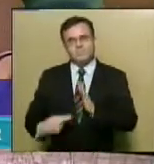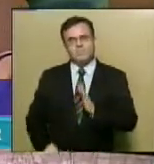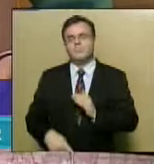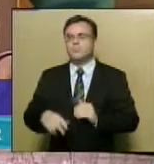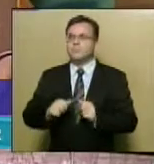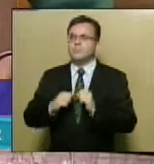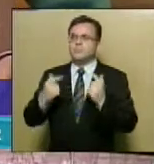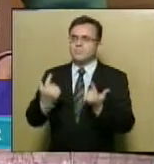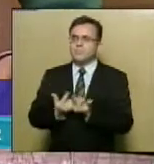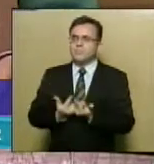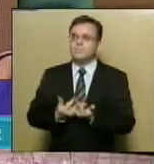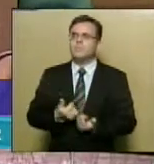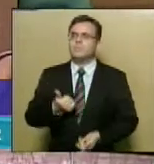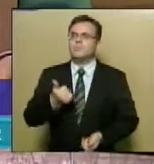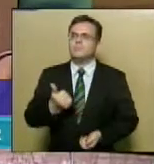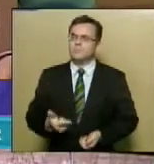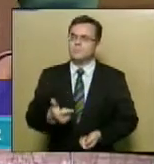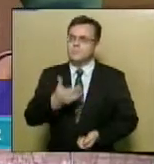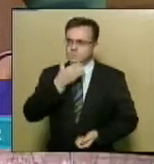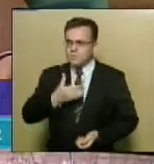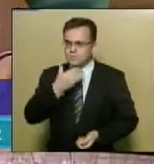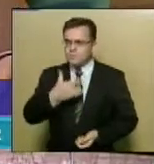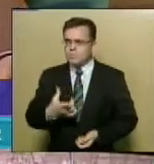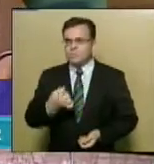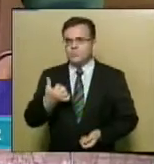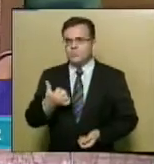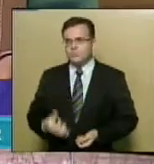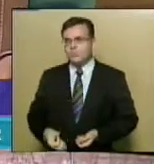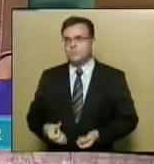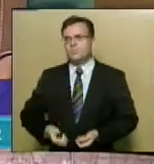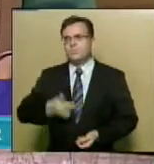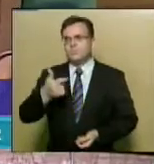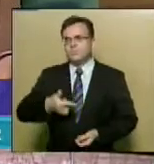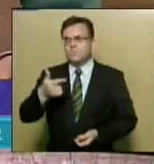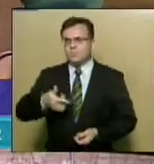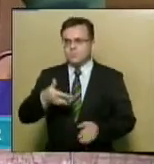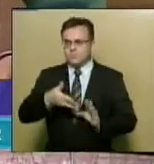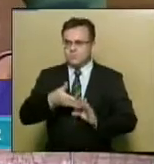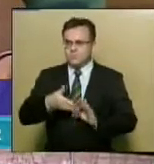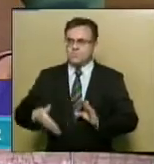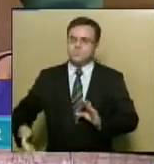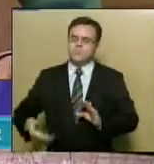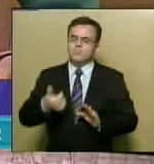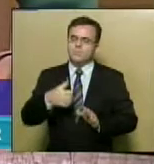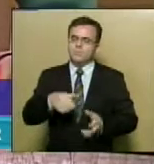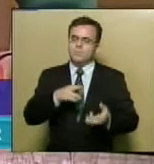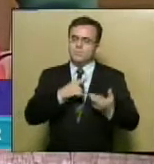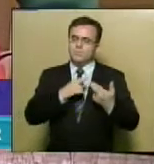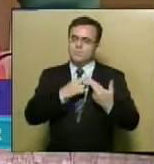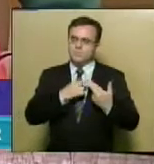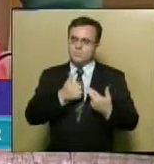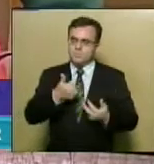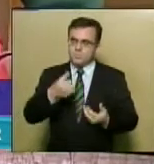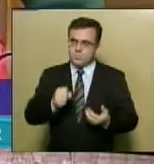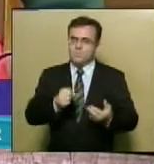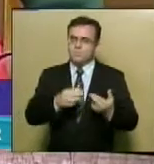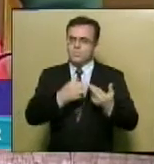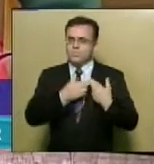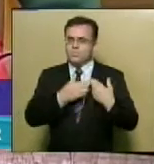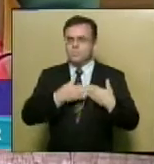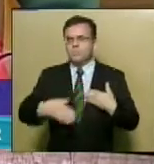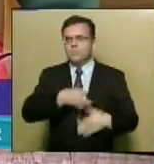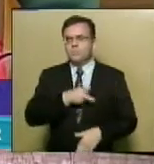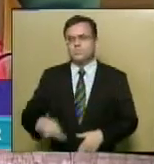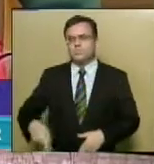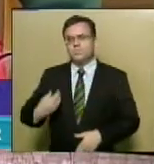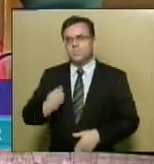Estado de Sergipe, realizado no dia 12 de dezembro de 2016, segundo período da segunda sessão legislativa da 18ª Legislatura, com a presidência